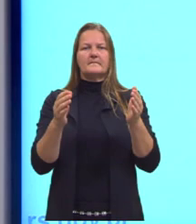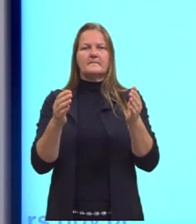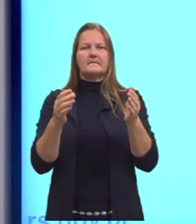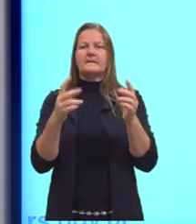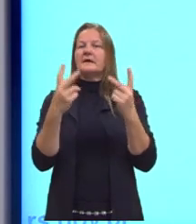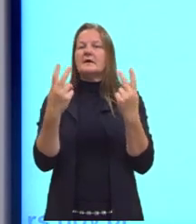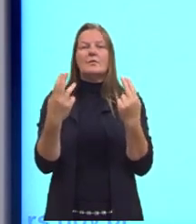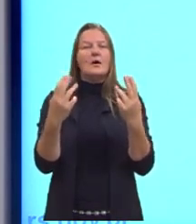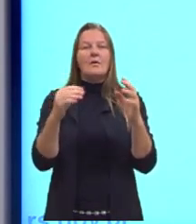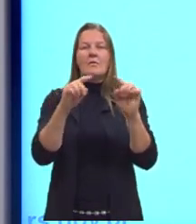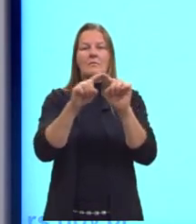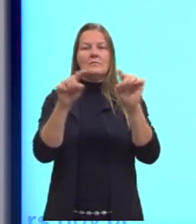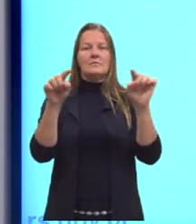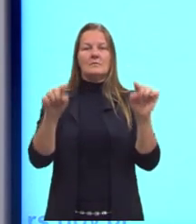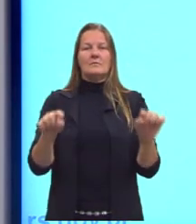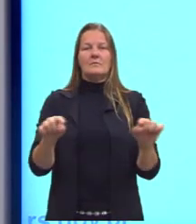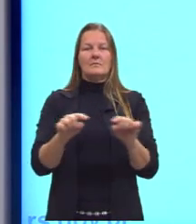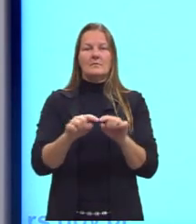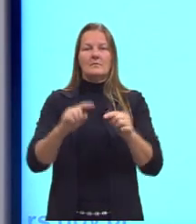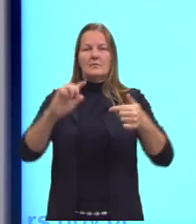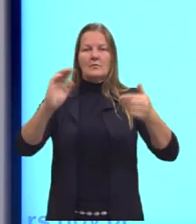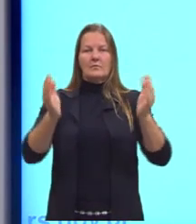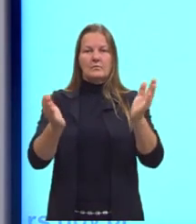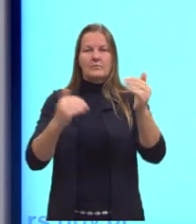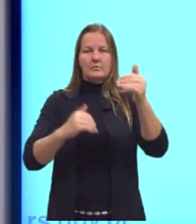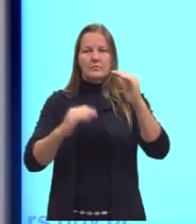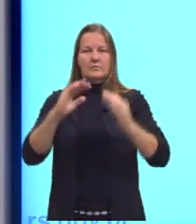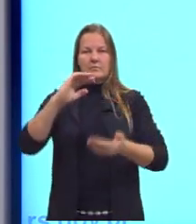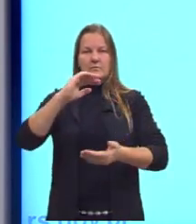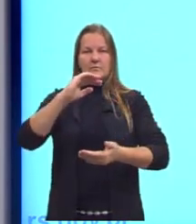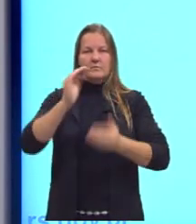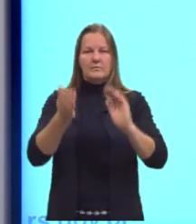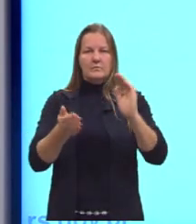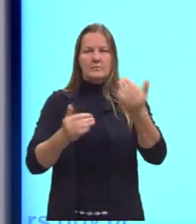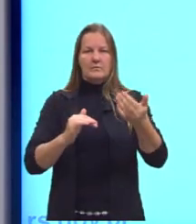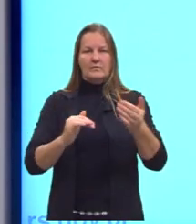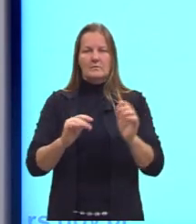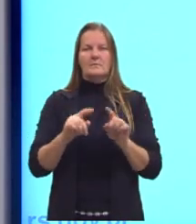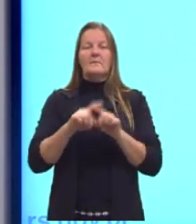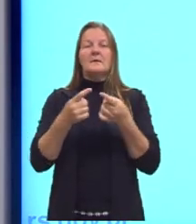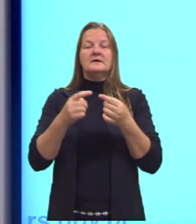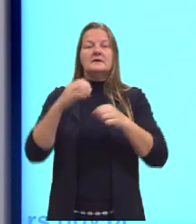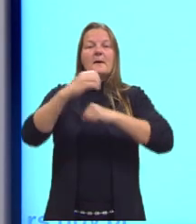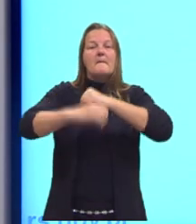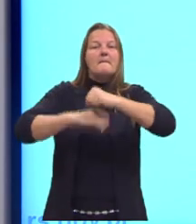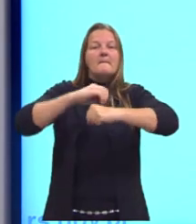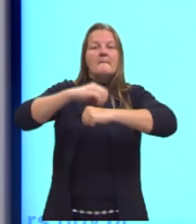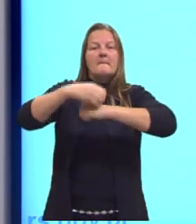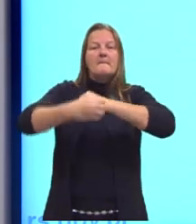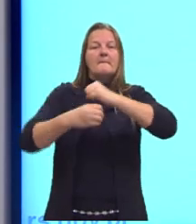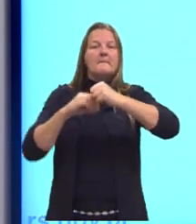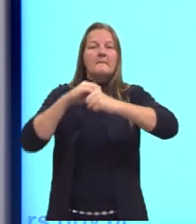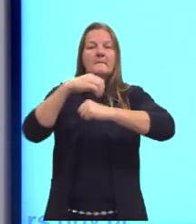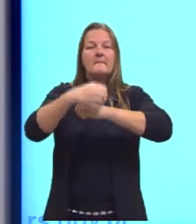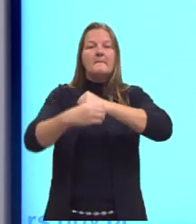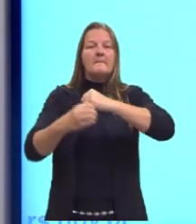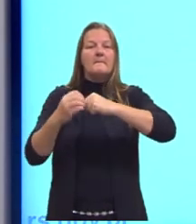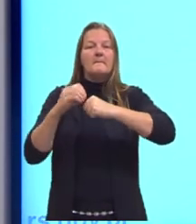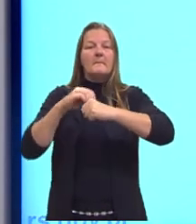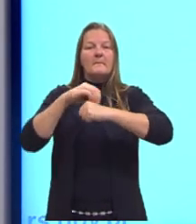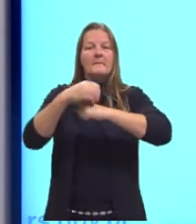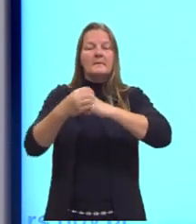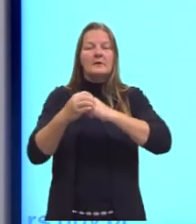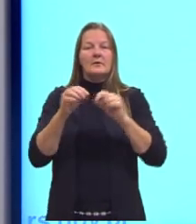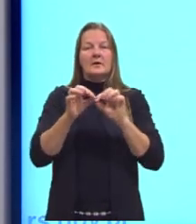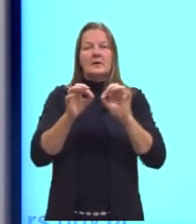mesmo espaço, vejam que é o mesmo cubo dos dois lados, mas aqui as moléculas, elas estão mais longe uma da